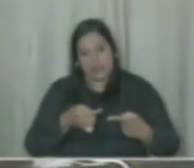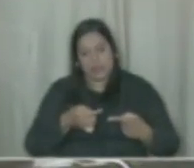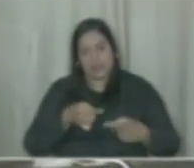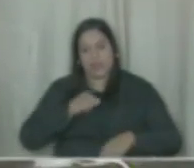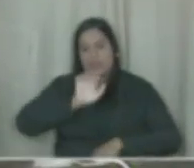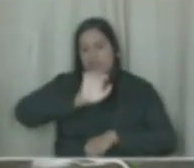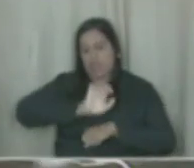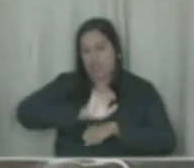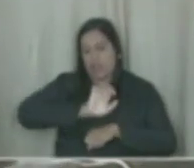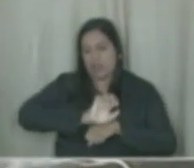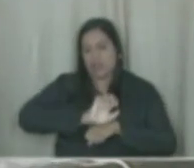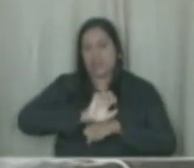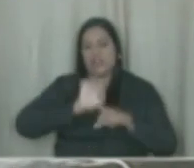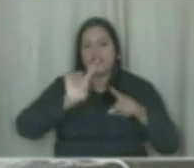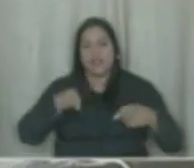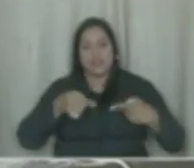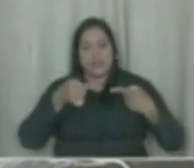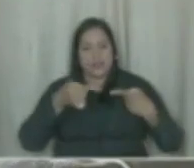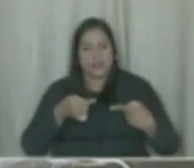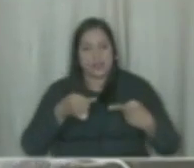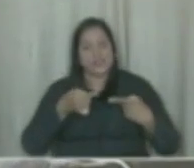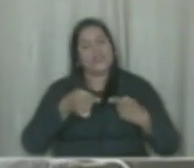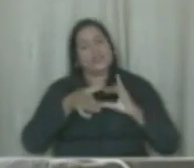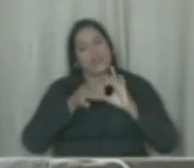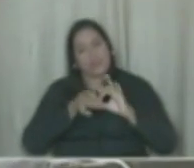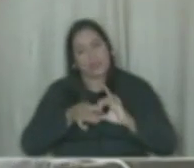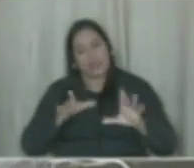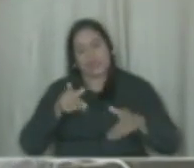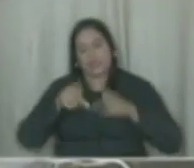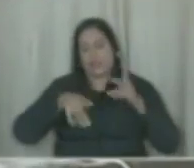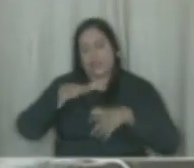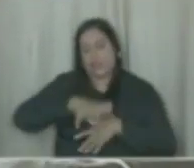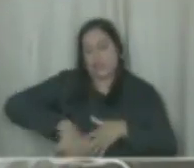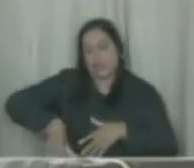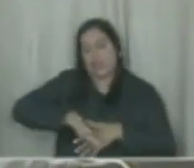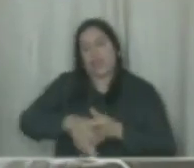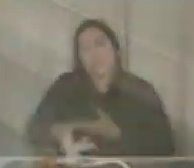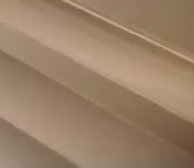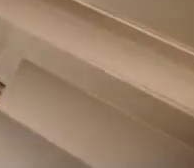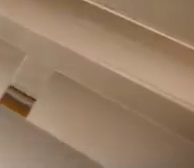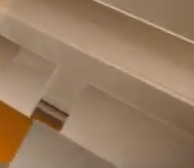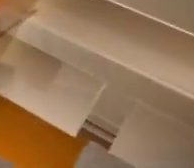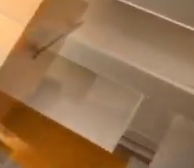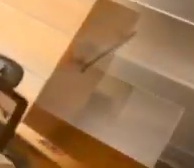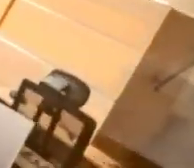Direito, em defesa de uma democracia plena, popular e participativa.